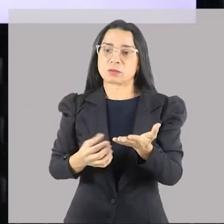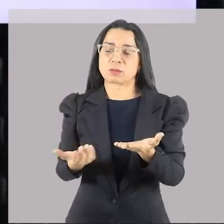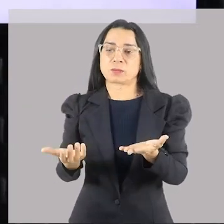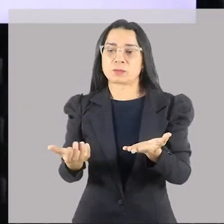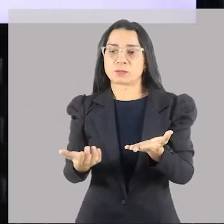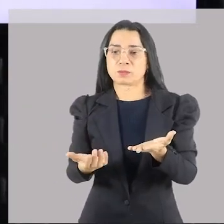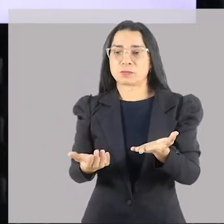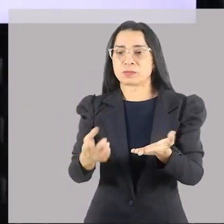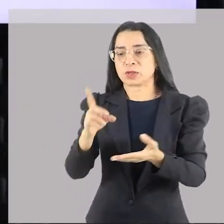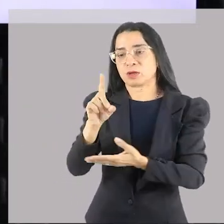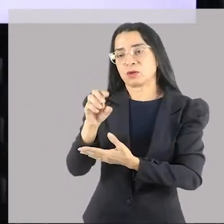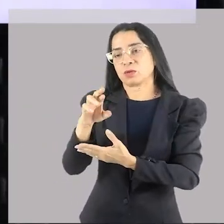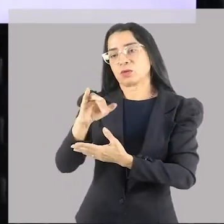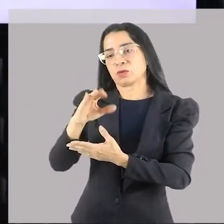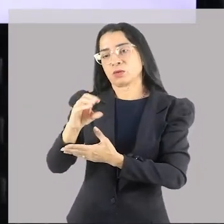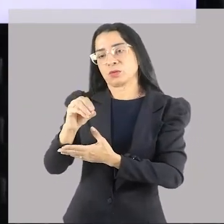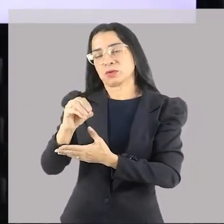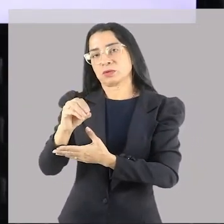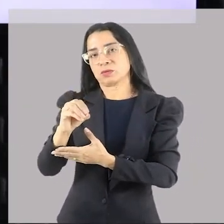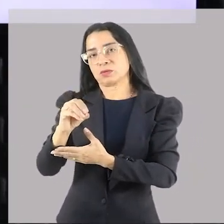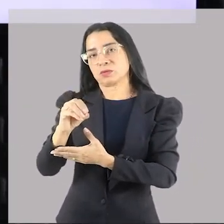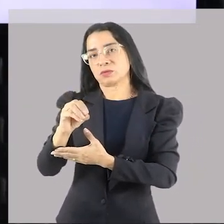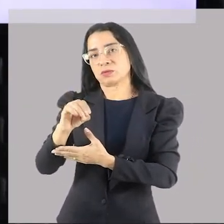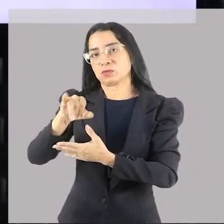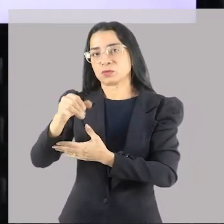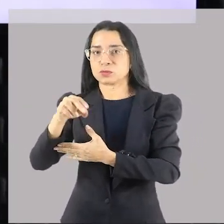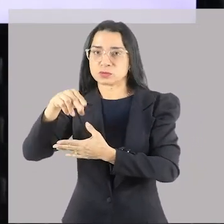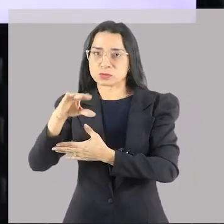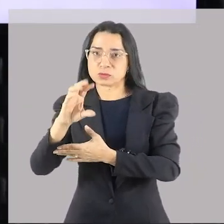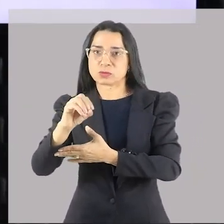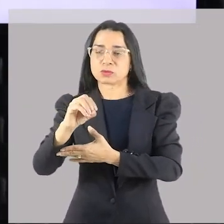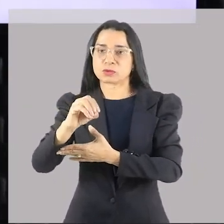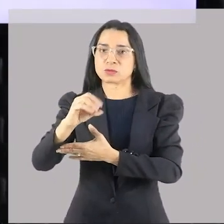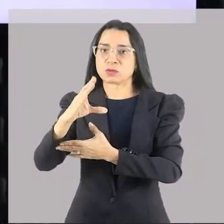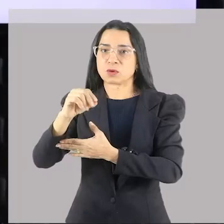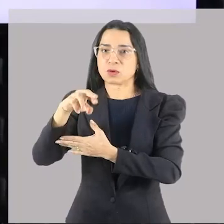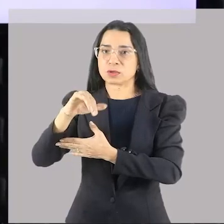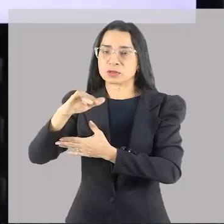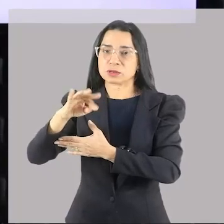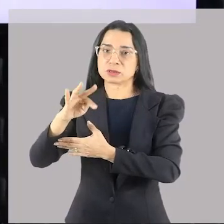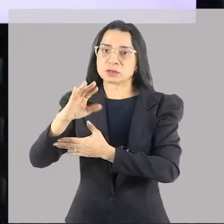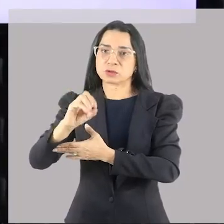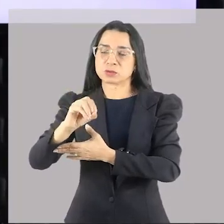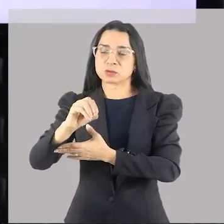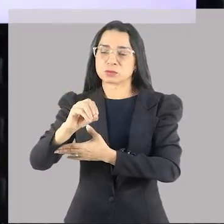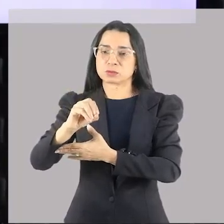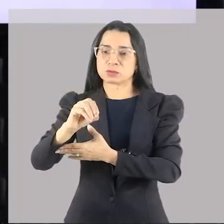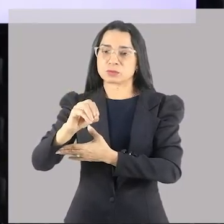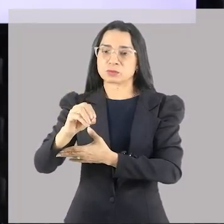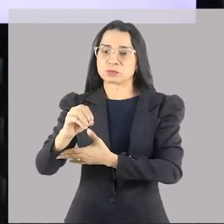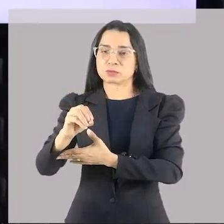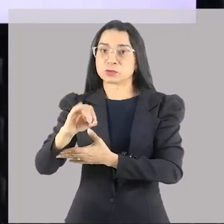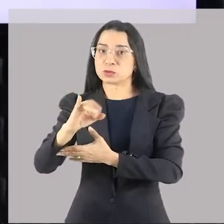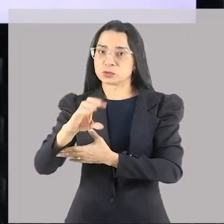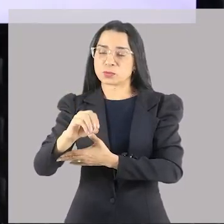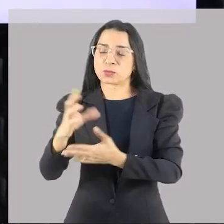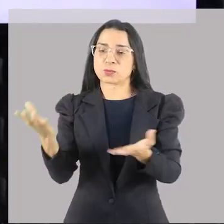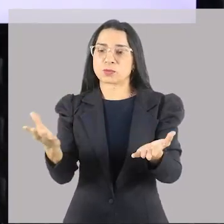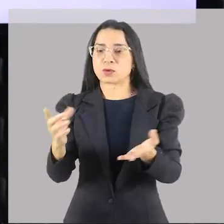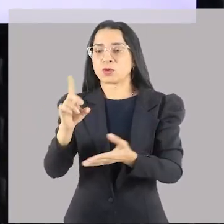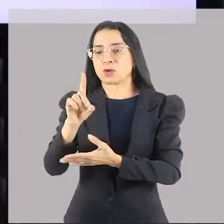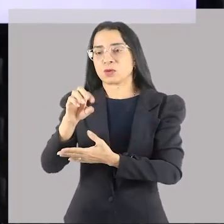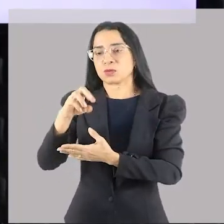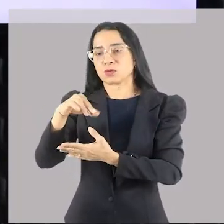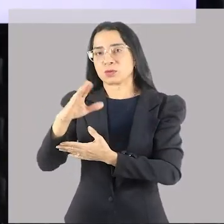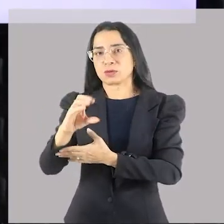capitel, dórico, jônico e coríntio. Vou repetir para facilitar a minha intérprete. Dórico, jônico e coríntio. Dórico,